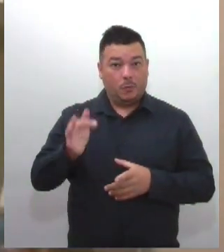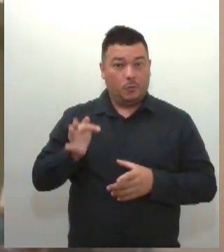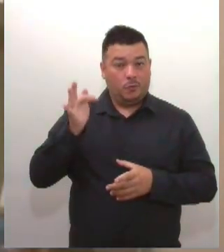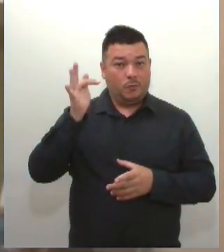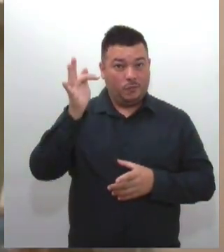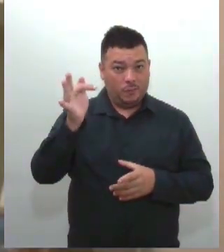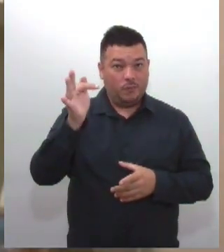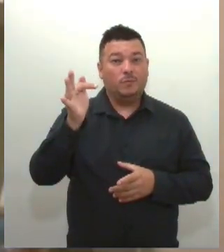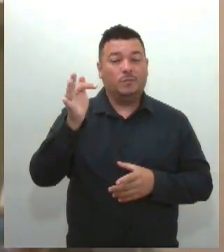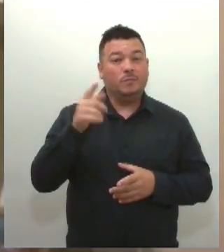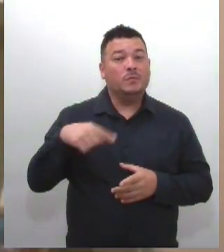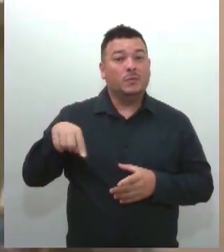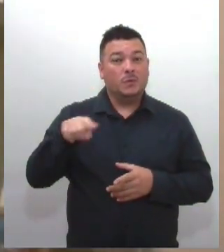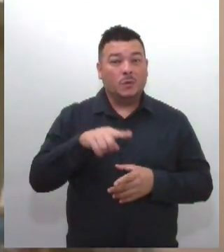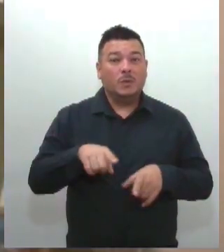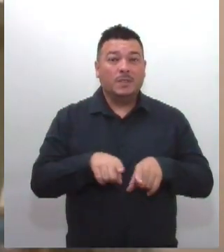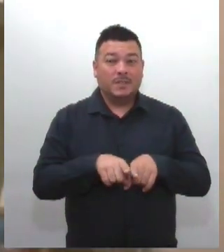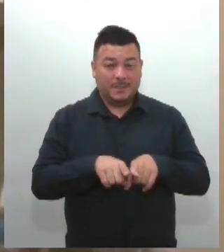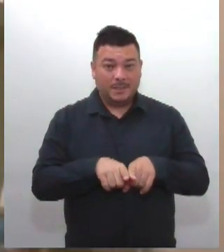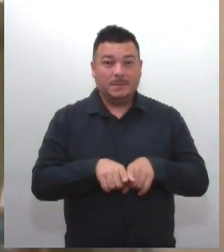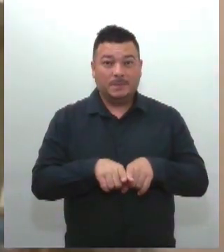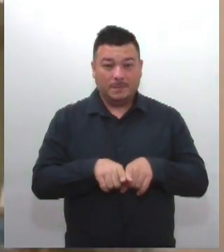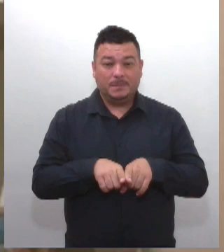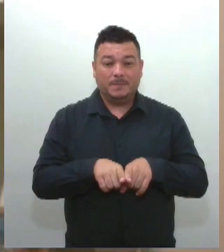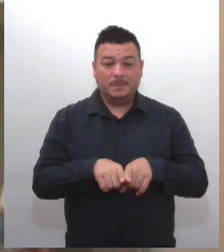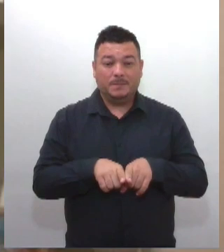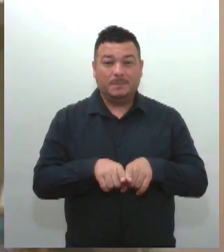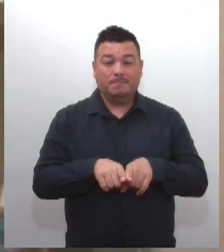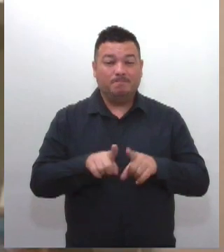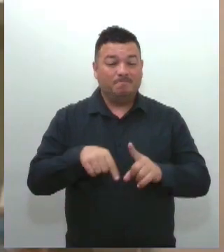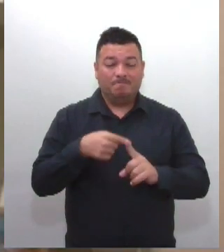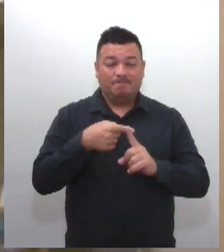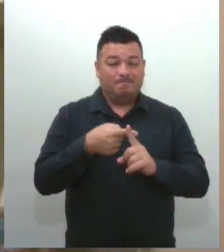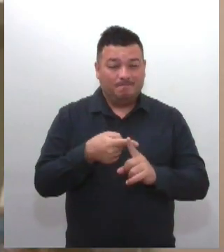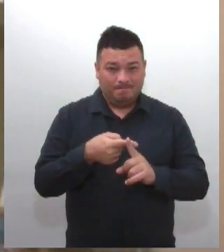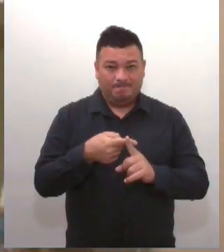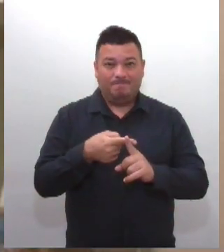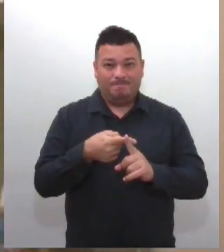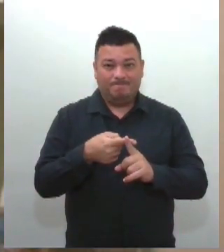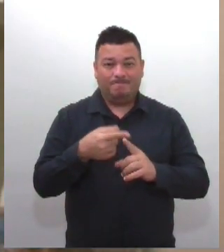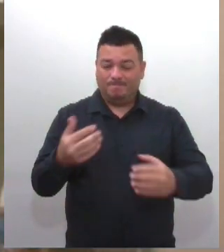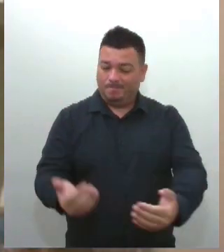-se mais responsáveis,